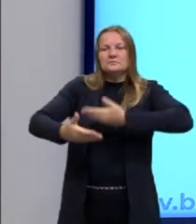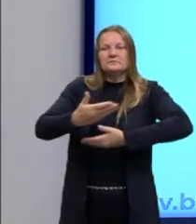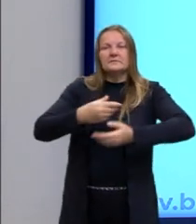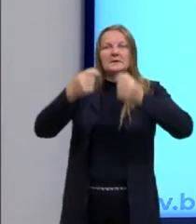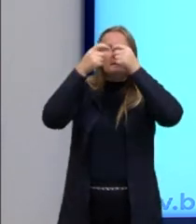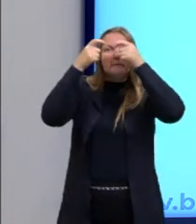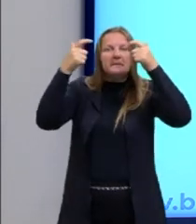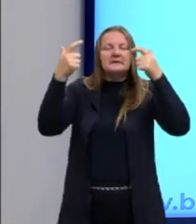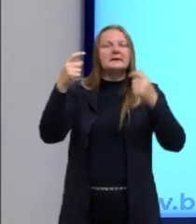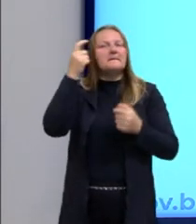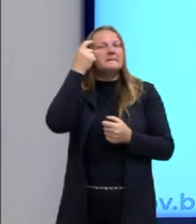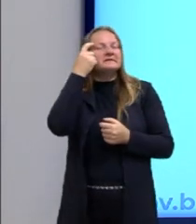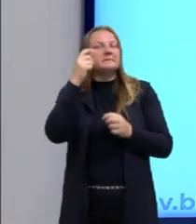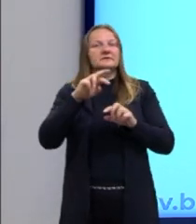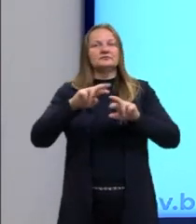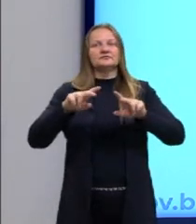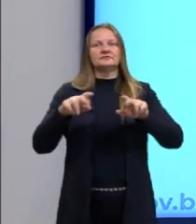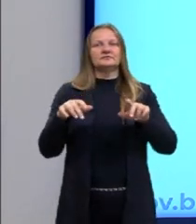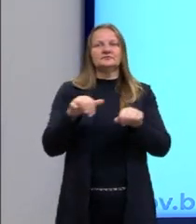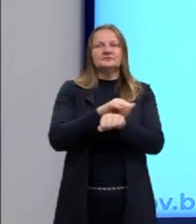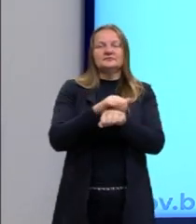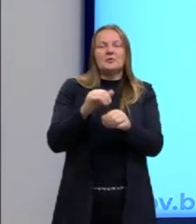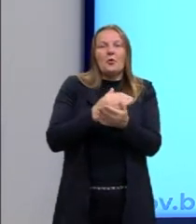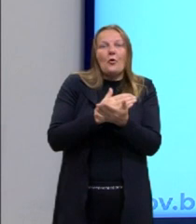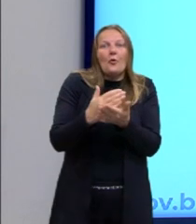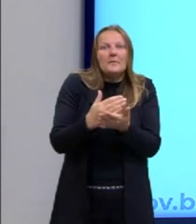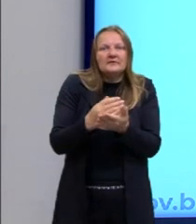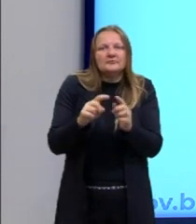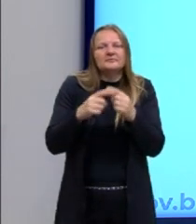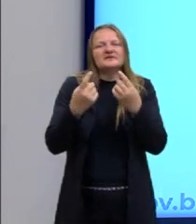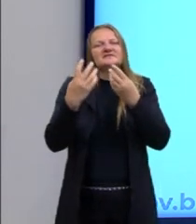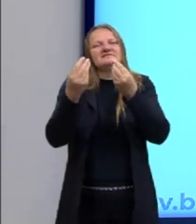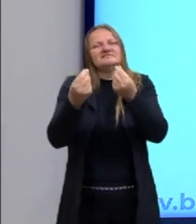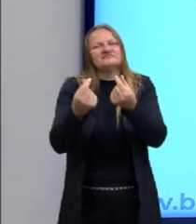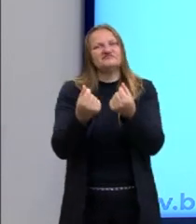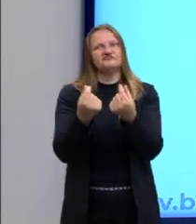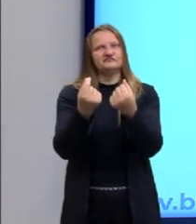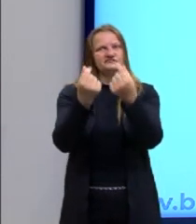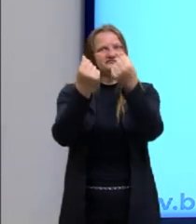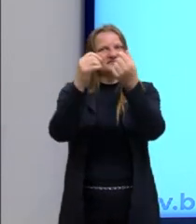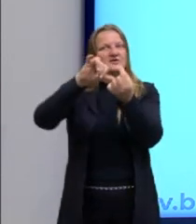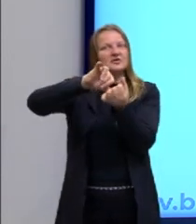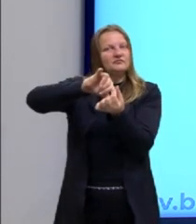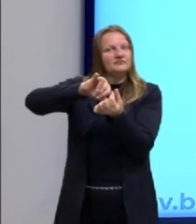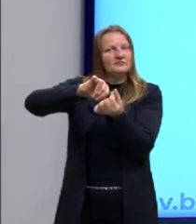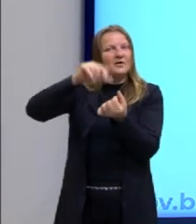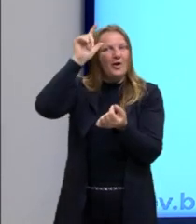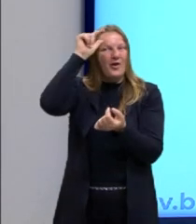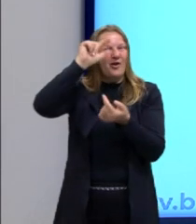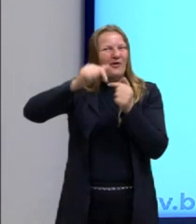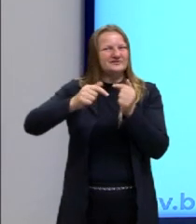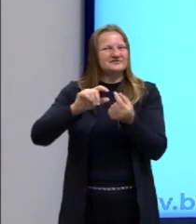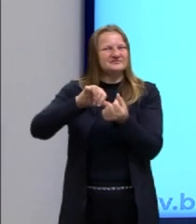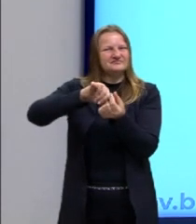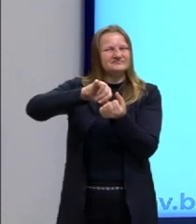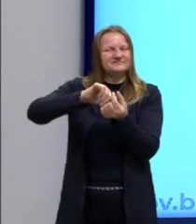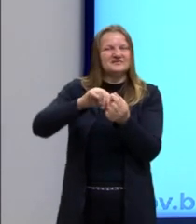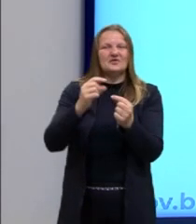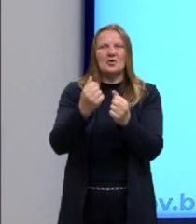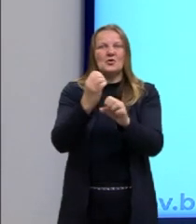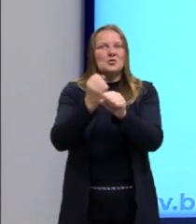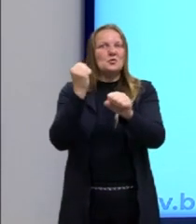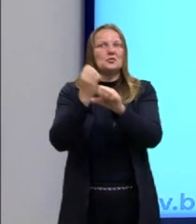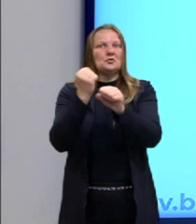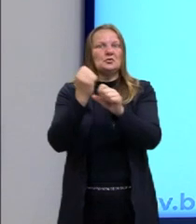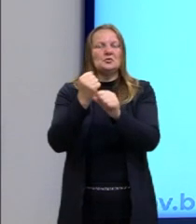crítico, essa foi a ideia inicial, né? Mas ela acabou se fundamentando numa lógica capitalista, na obtenção de lucros e na